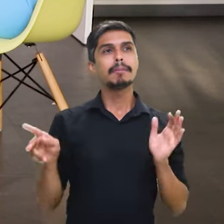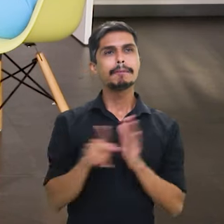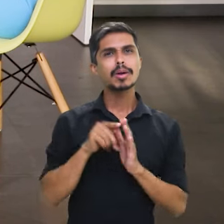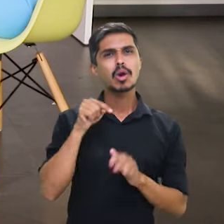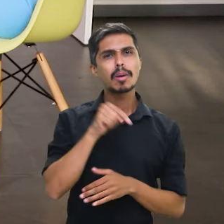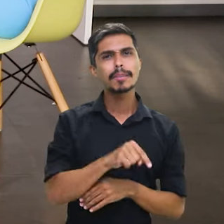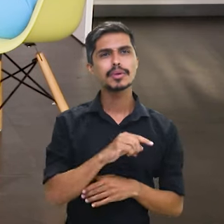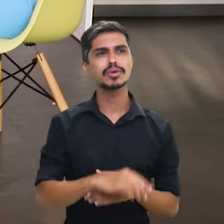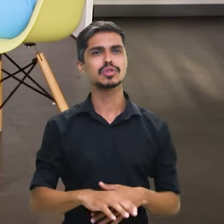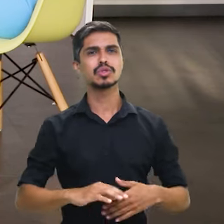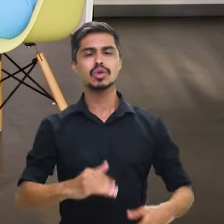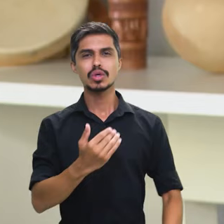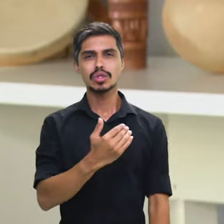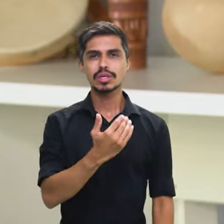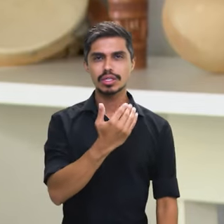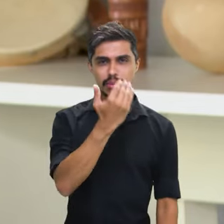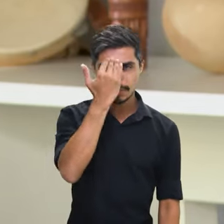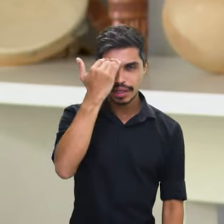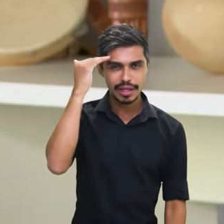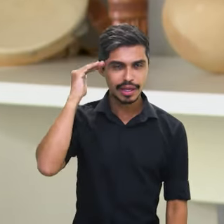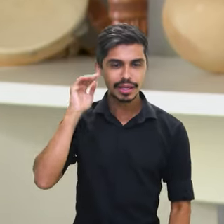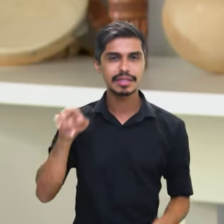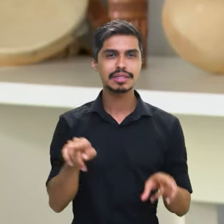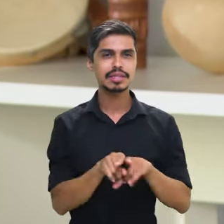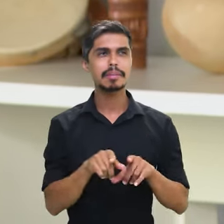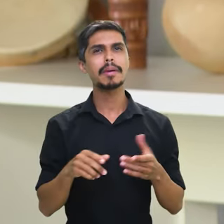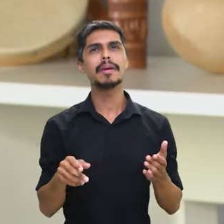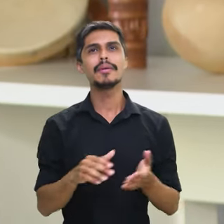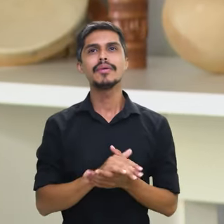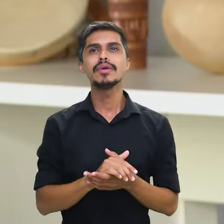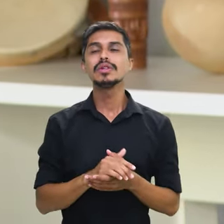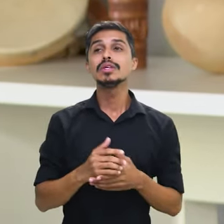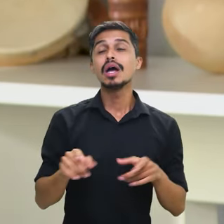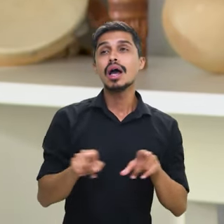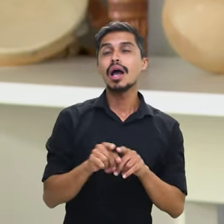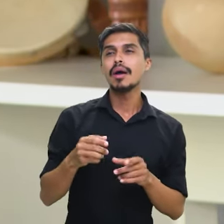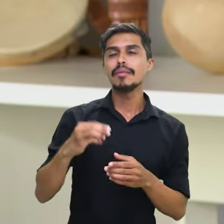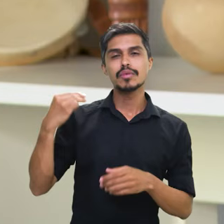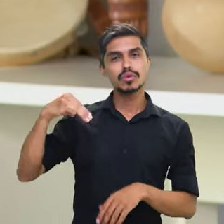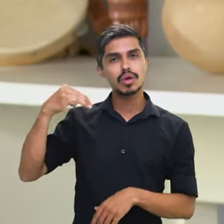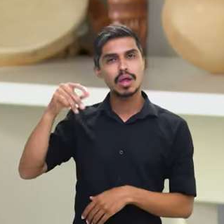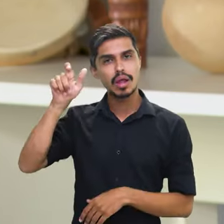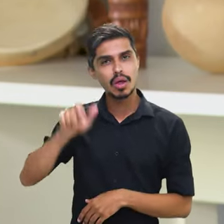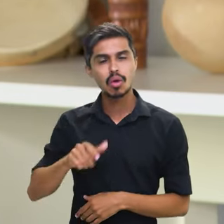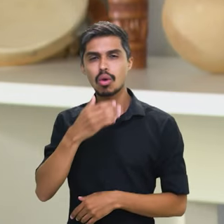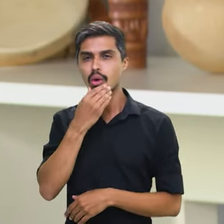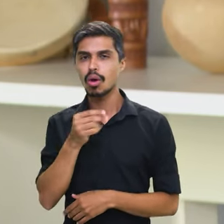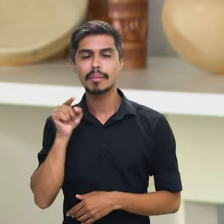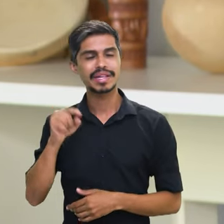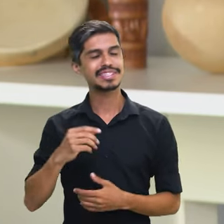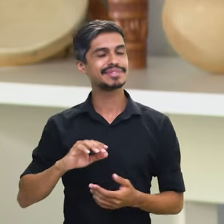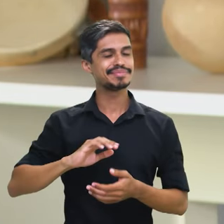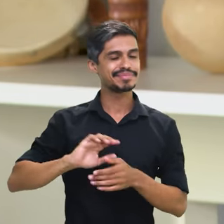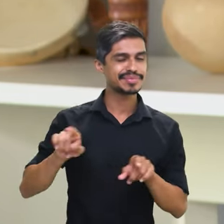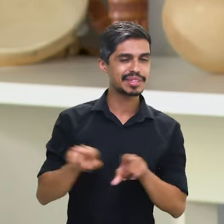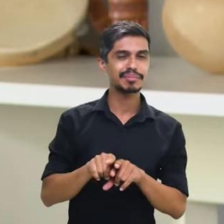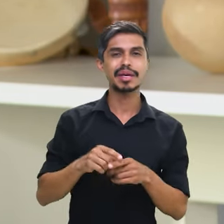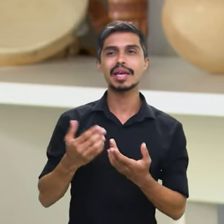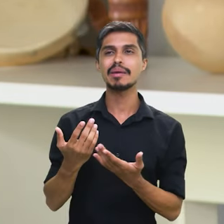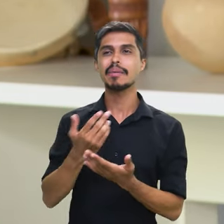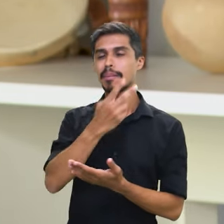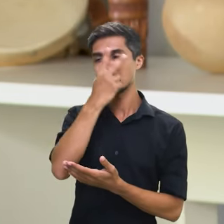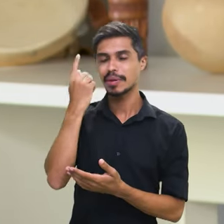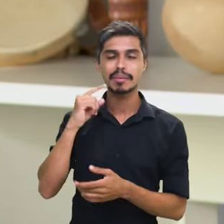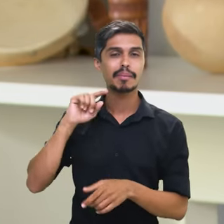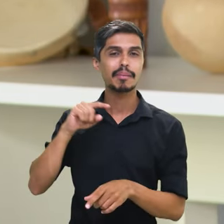cultura, do canoblé, assassinada brutalmente. E também um companheiro do Maranhão, também assassinado brutalmente. Há dez